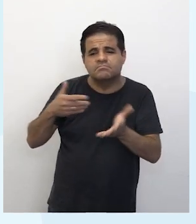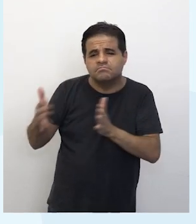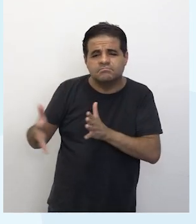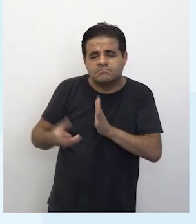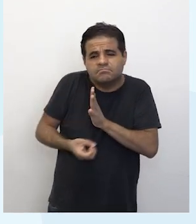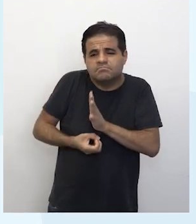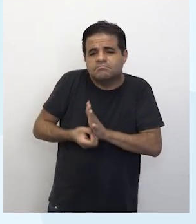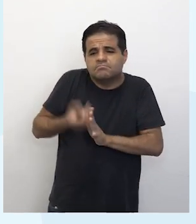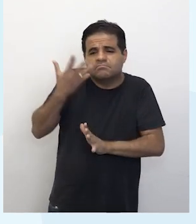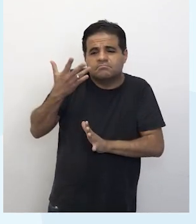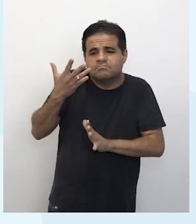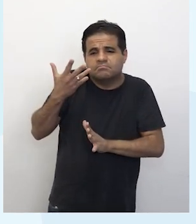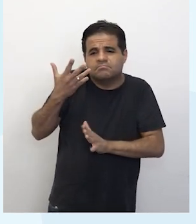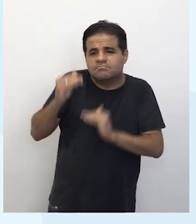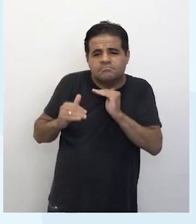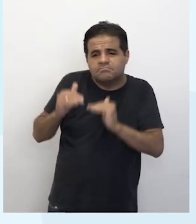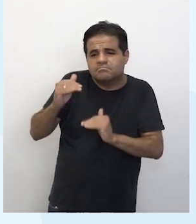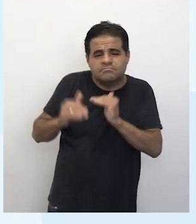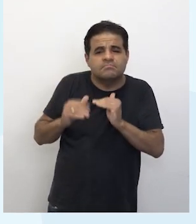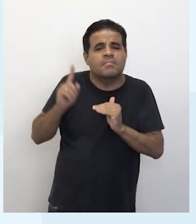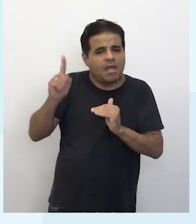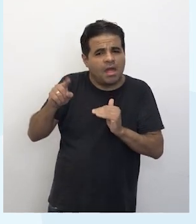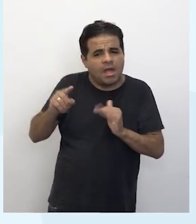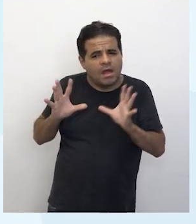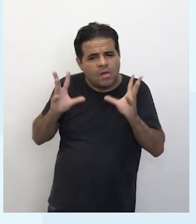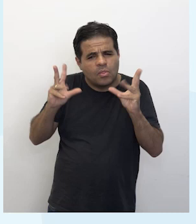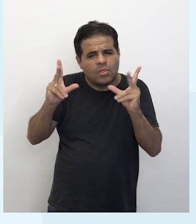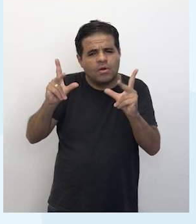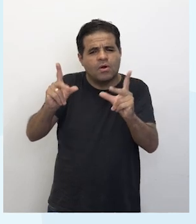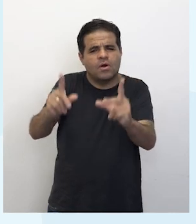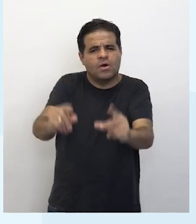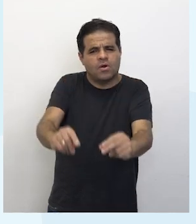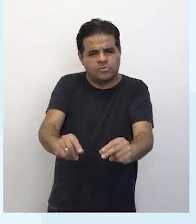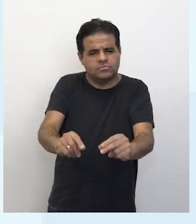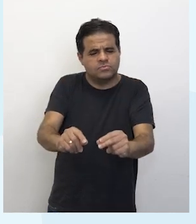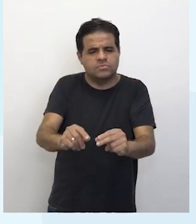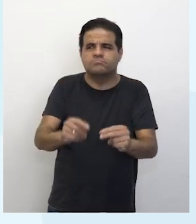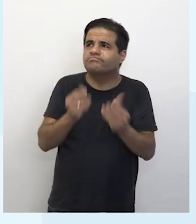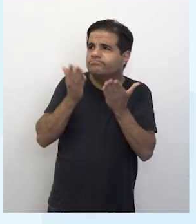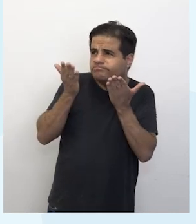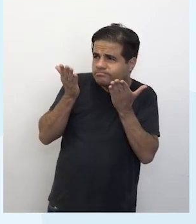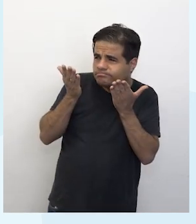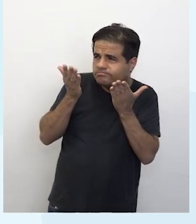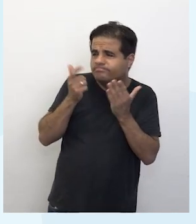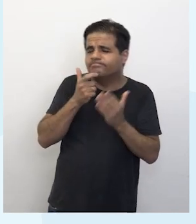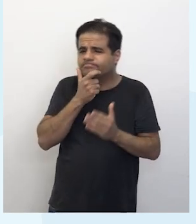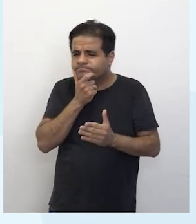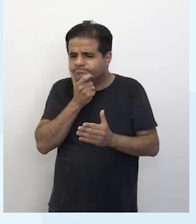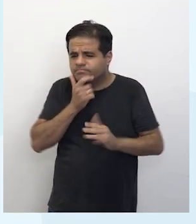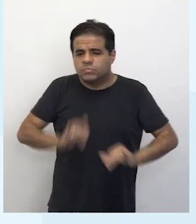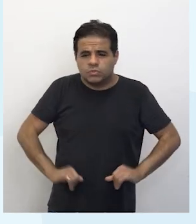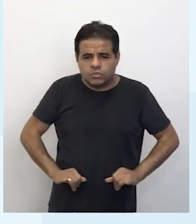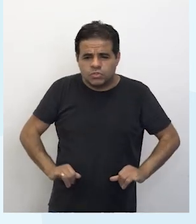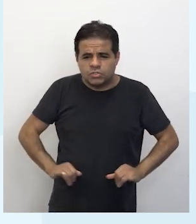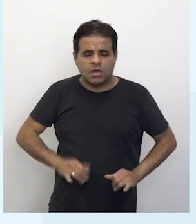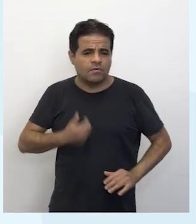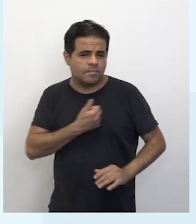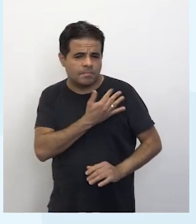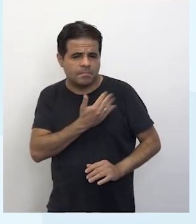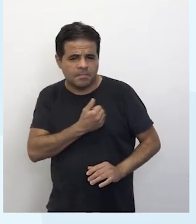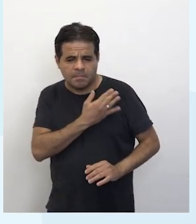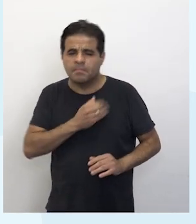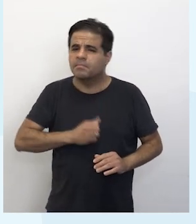estereótipos e desigualdades? E se são todos os estrangeiros que sofrem preconceito e